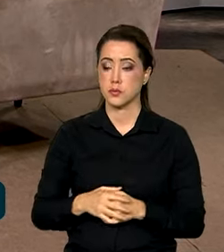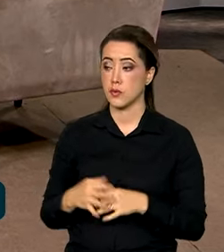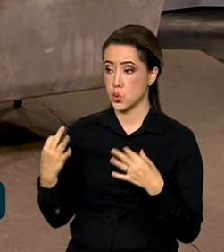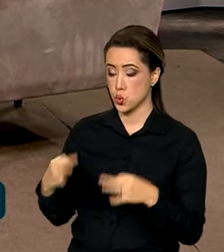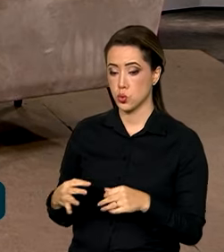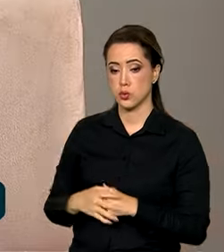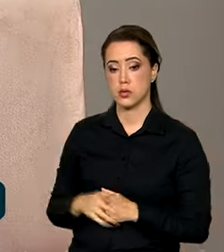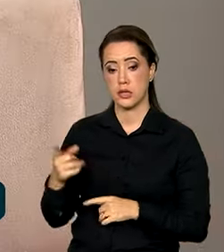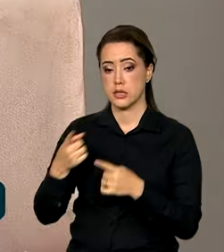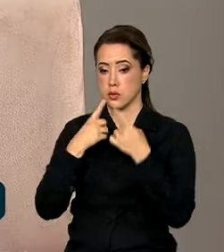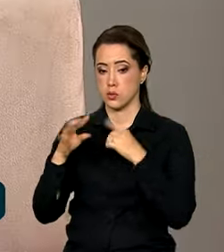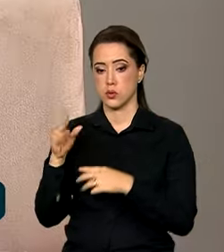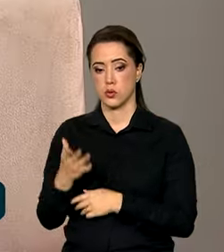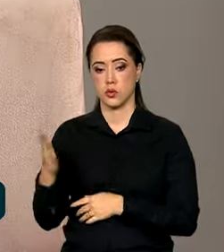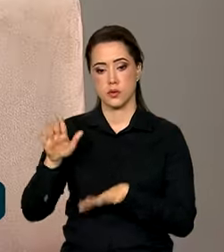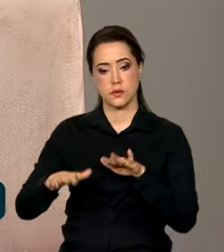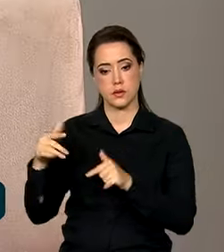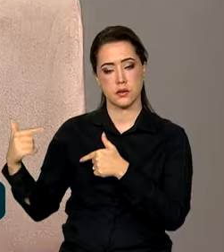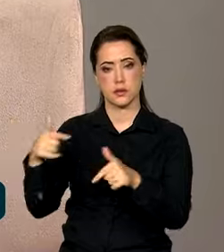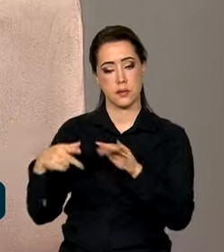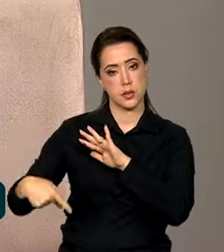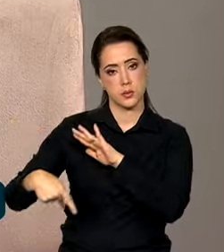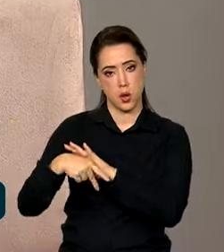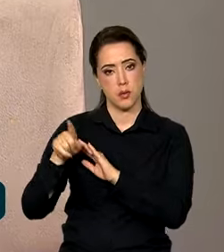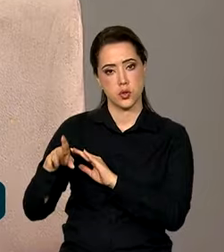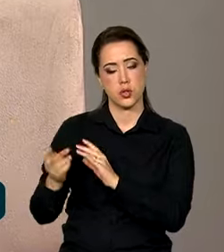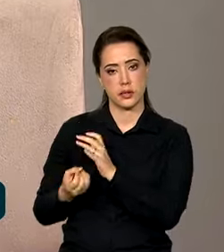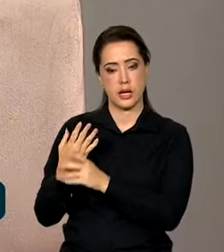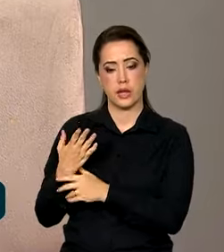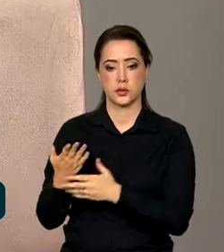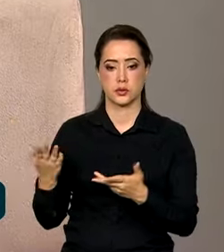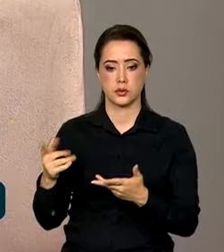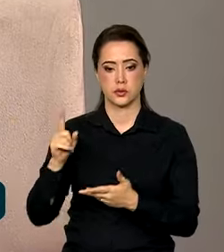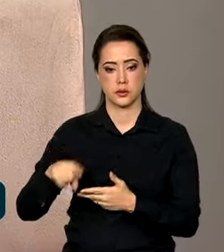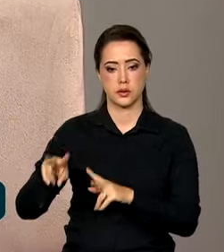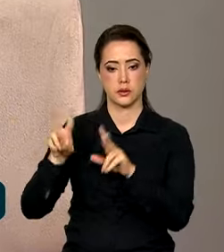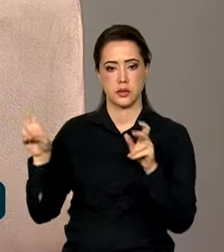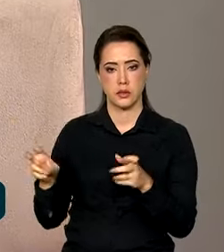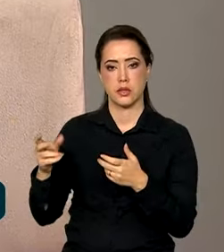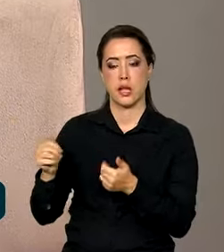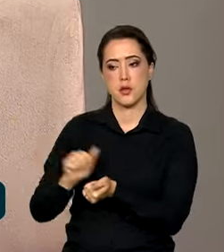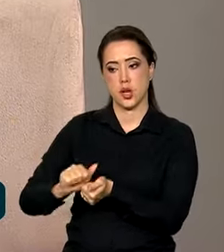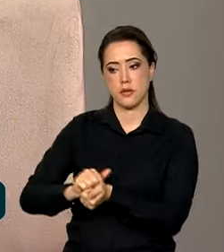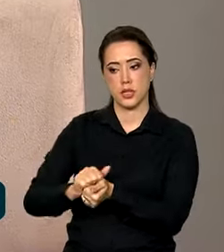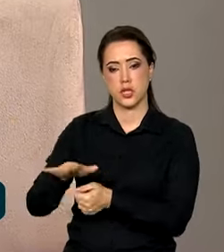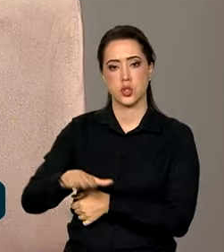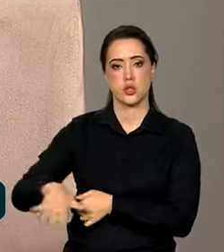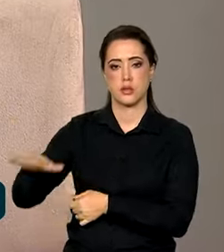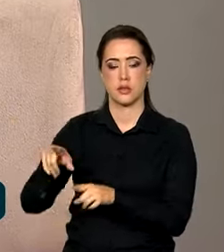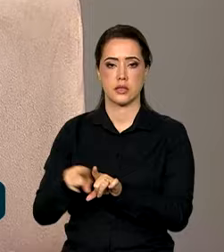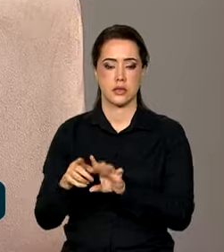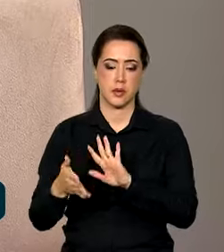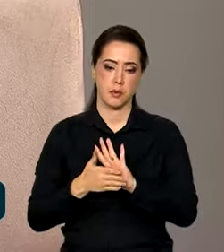E nessa discussão toda, secretária, algumas ações práticas já estão sendo implementadas. É o caso aí de lavanderias coletivas, tem